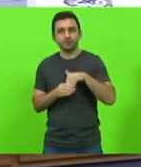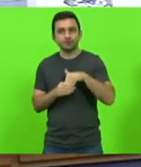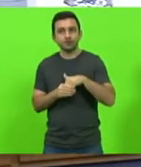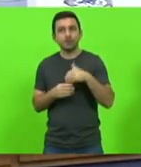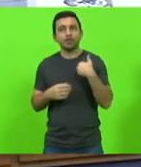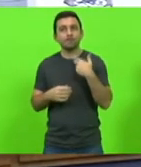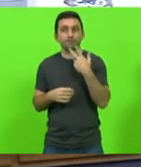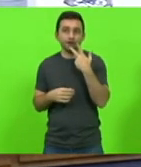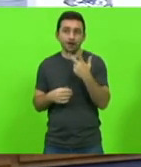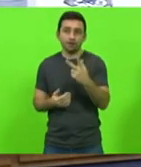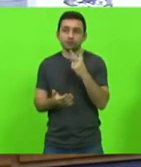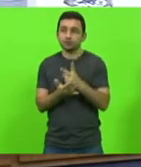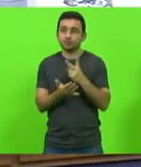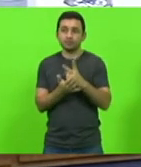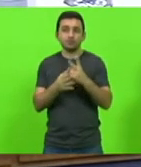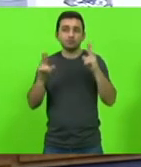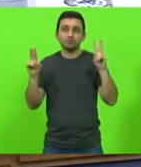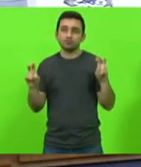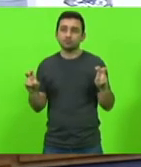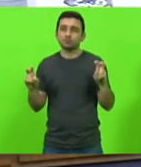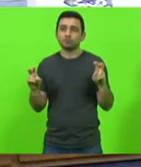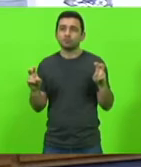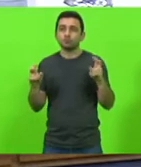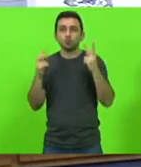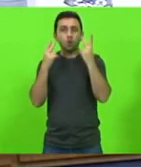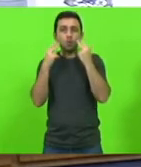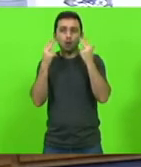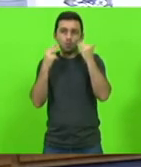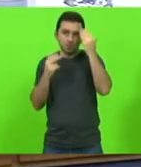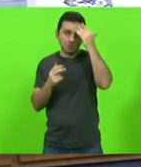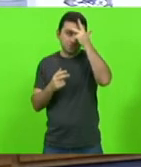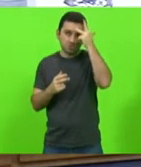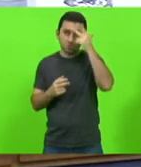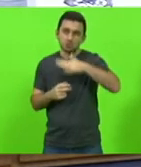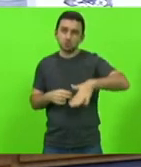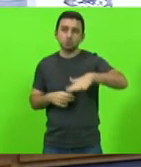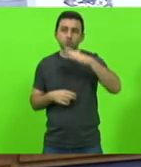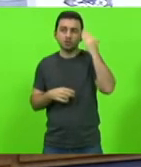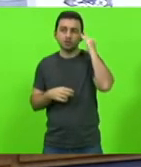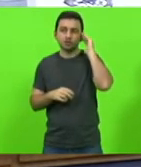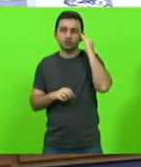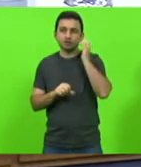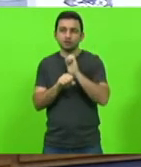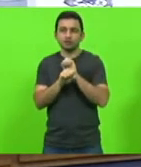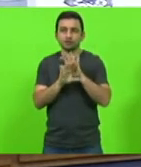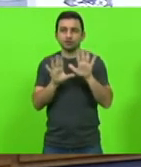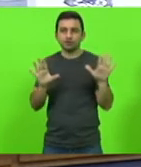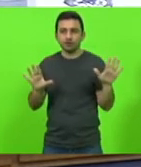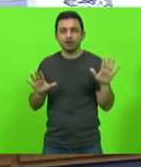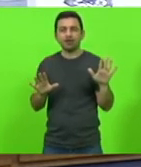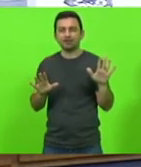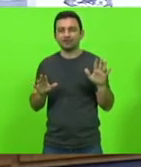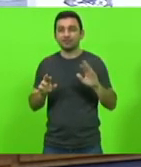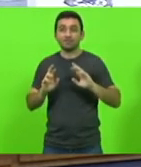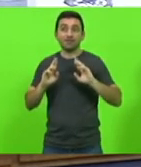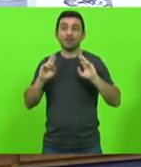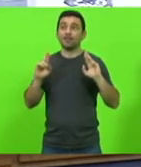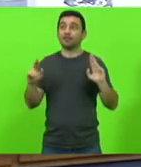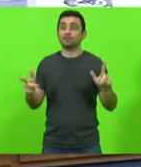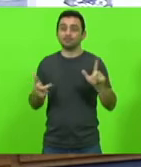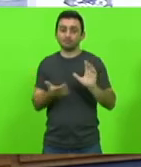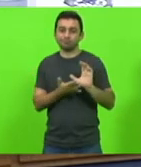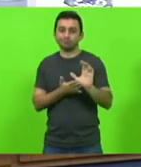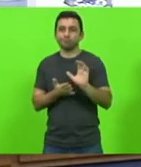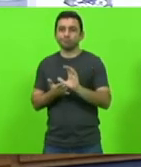falo sobre esse assunto geralmente as pessoas compreendem a discrepância dos investimentos